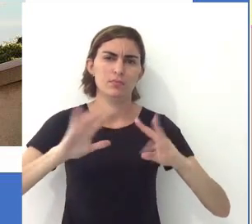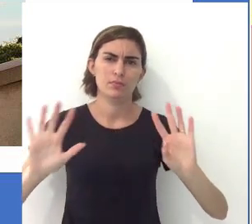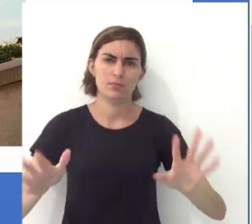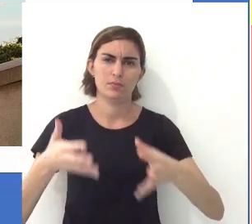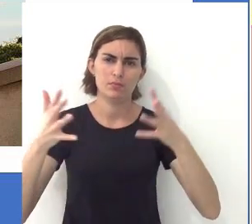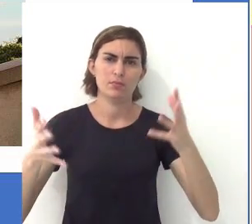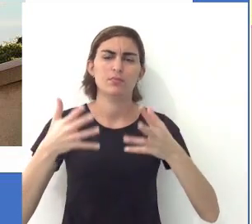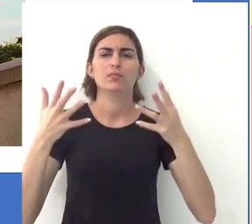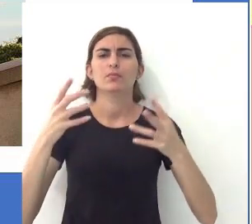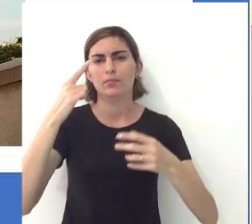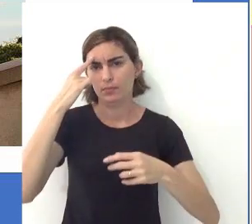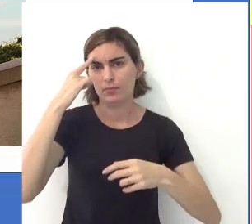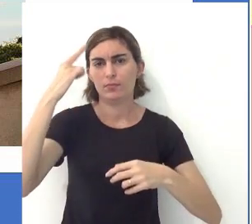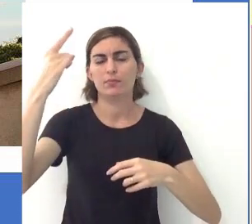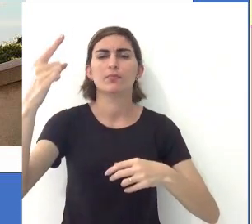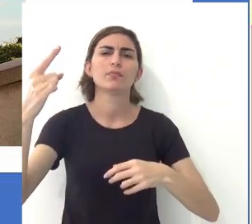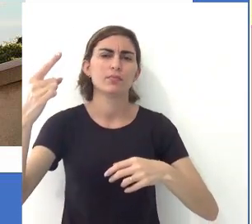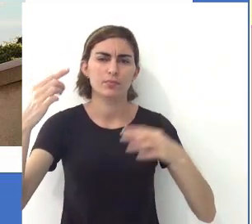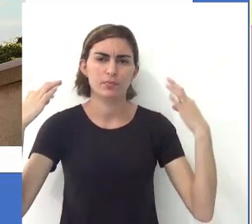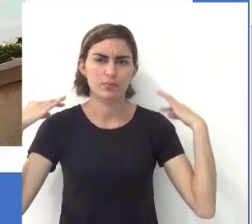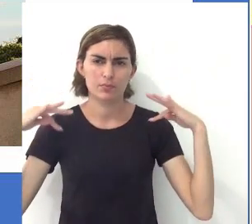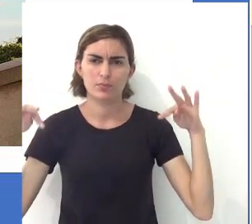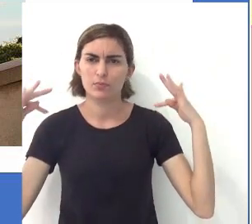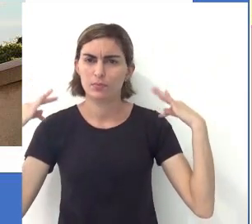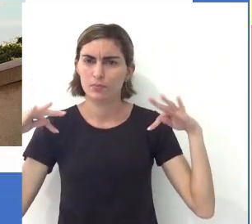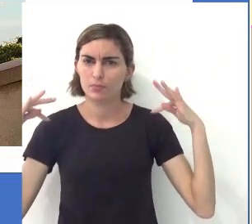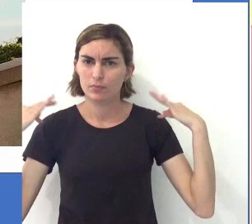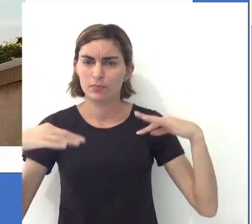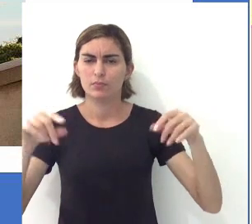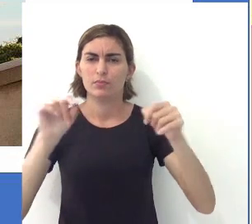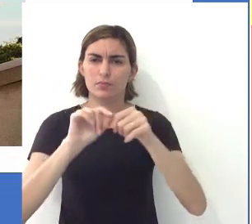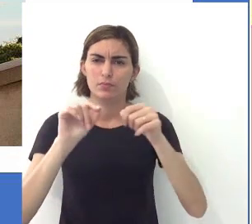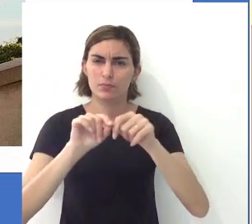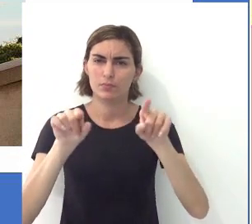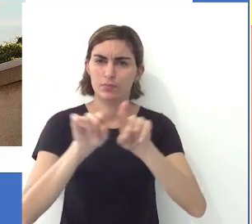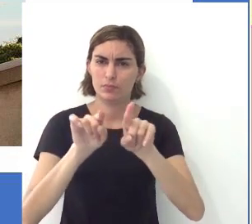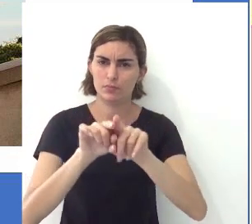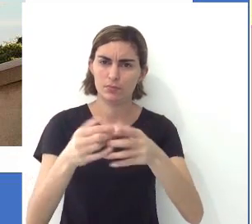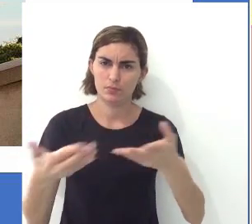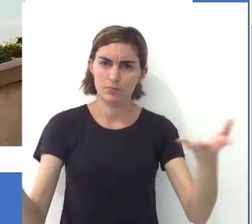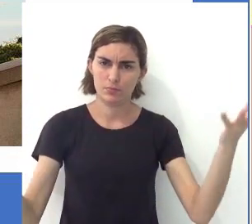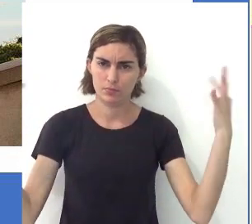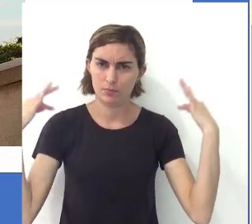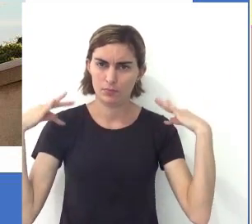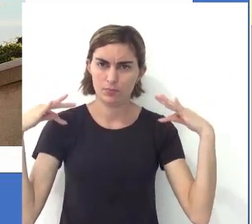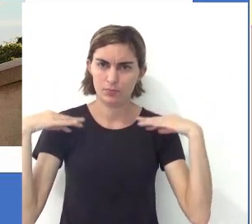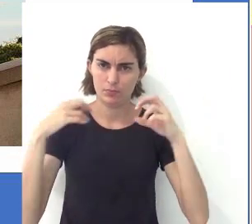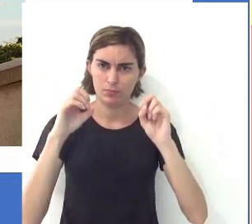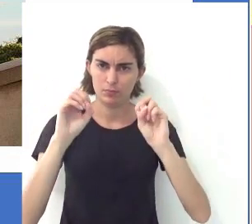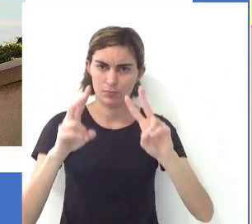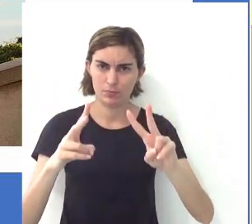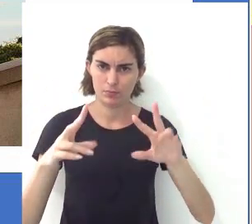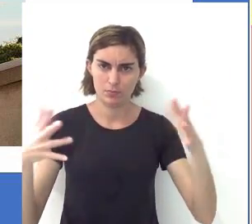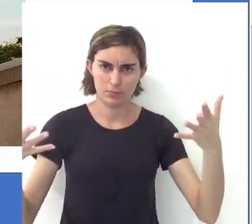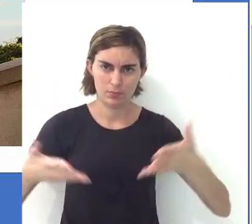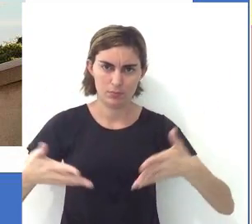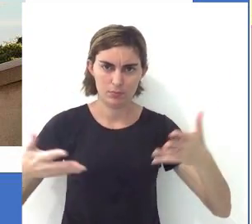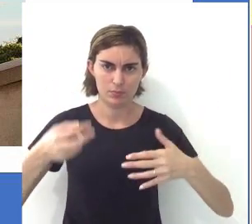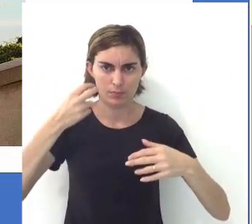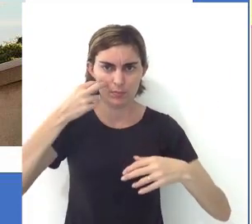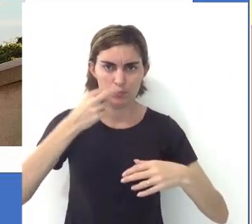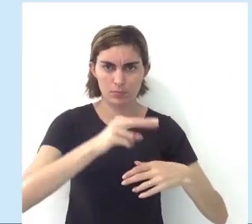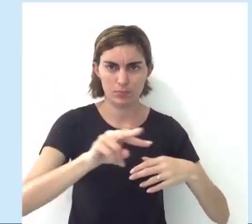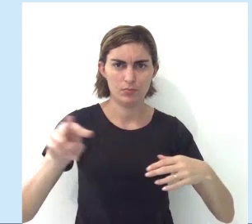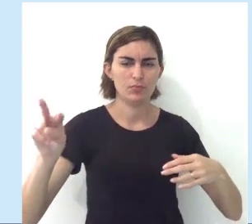tá? É que vai configurar a ideia do turismo, que vai fazer também de você turista, ok? Olha pra mim agora.